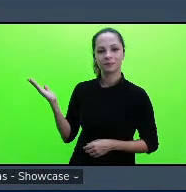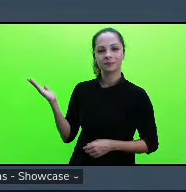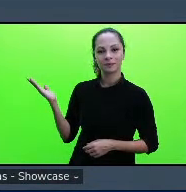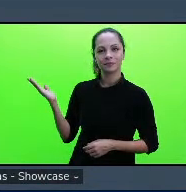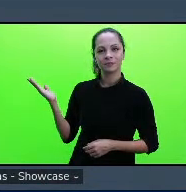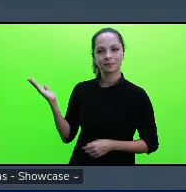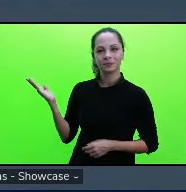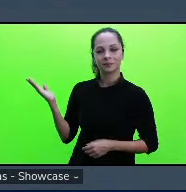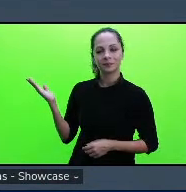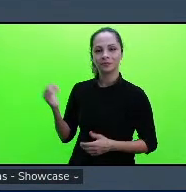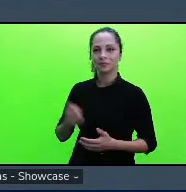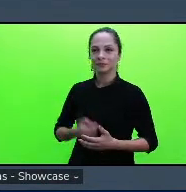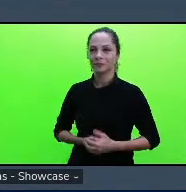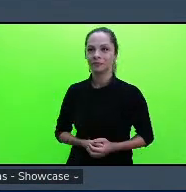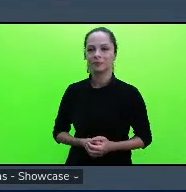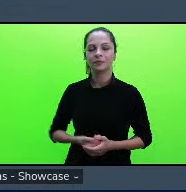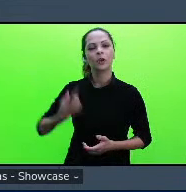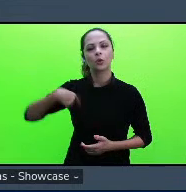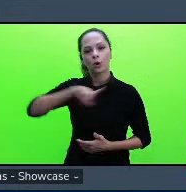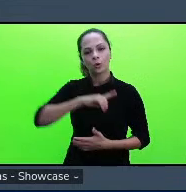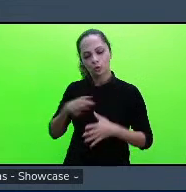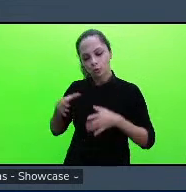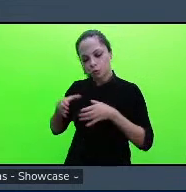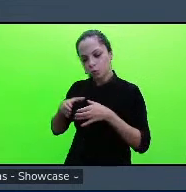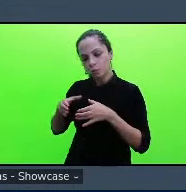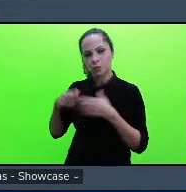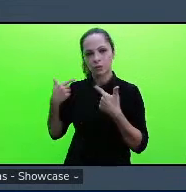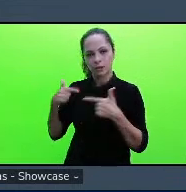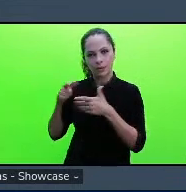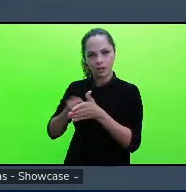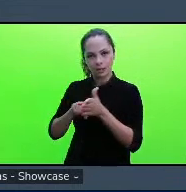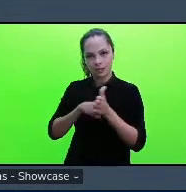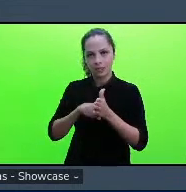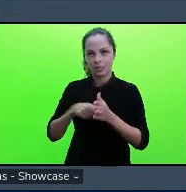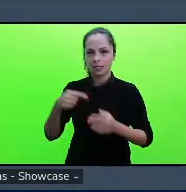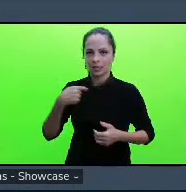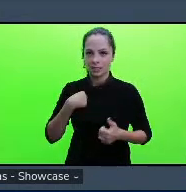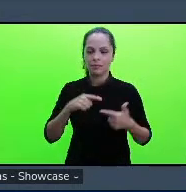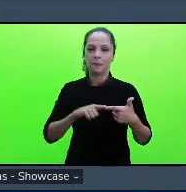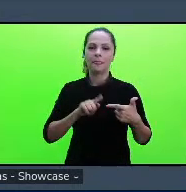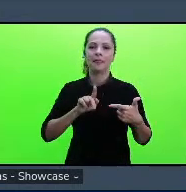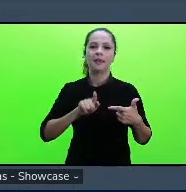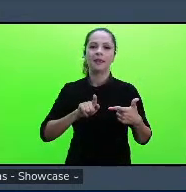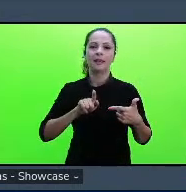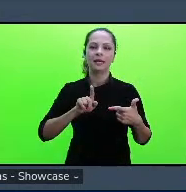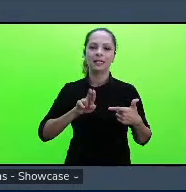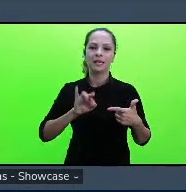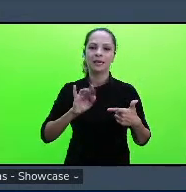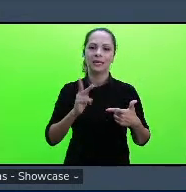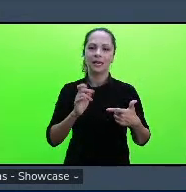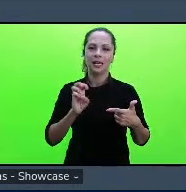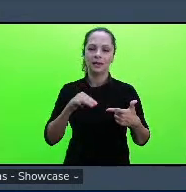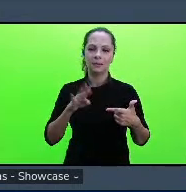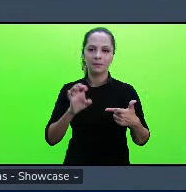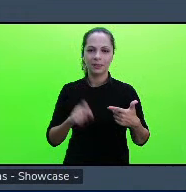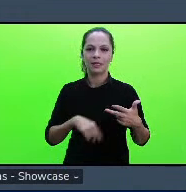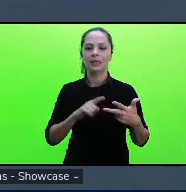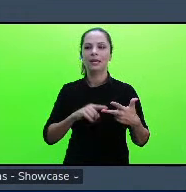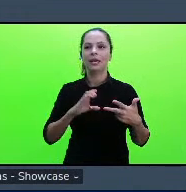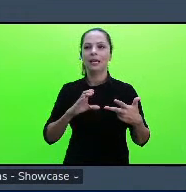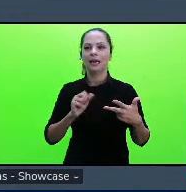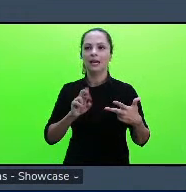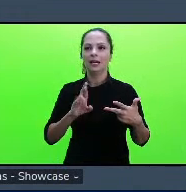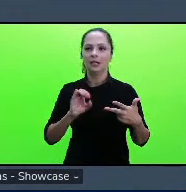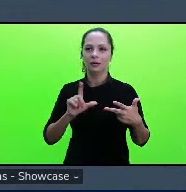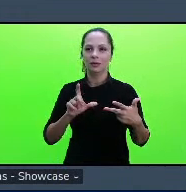nosso grupo de trabalho é composto por mim pelo Guilherme e pela Carolin que são docentes também pela professora